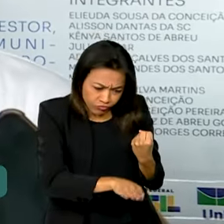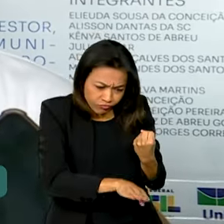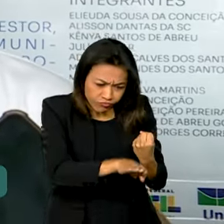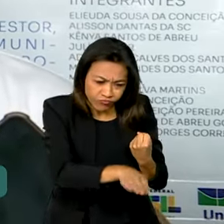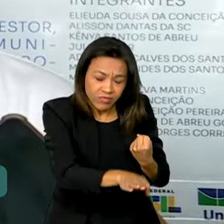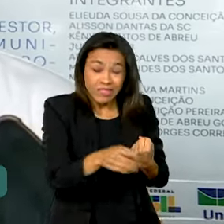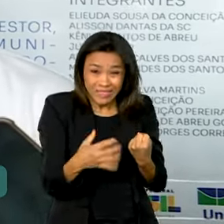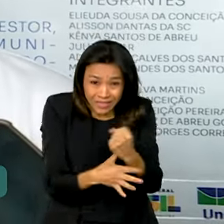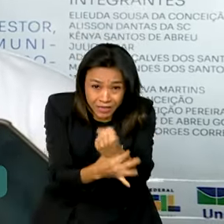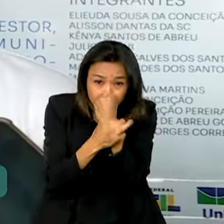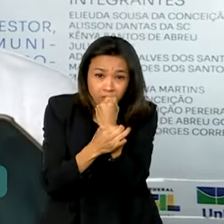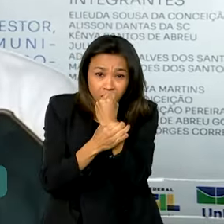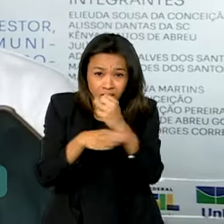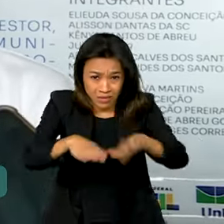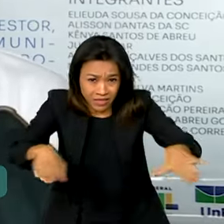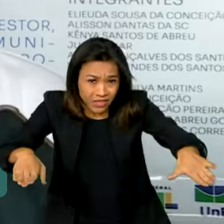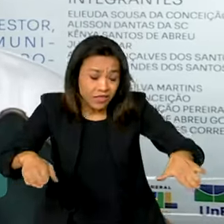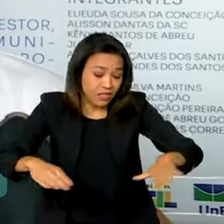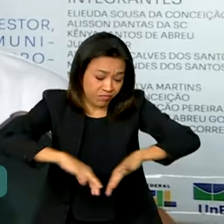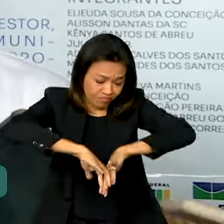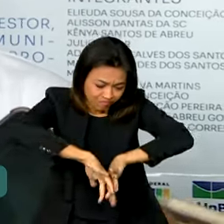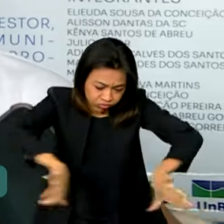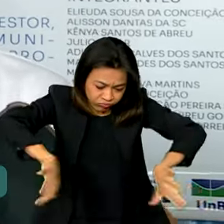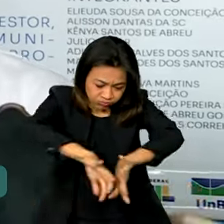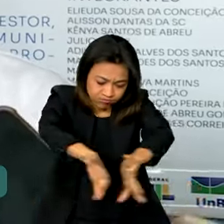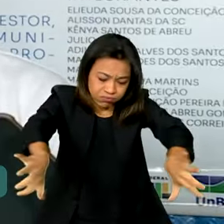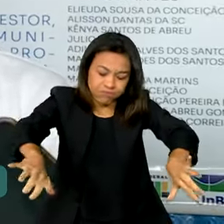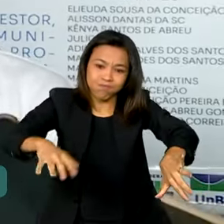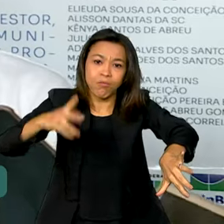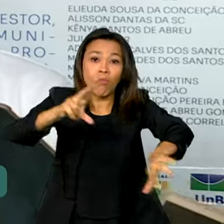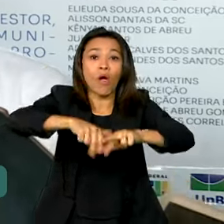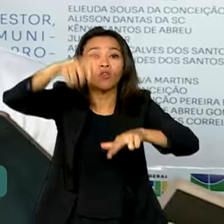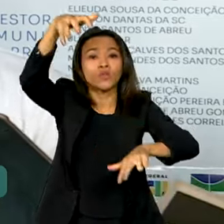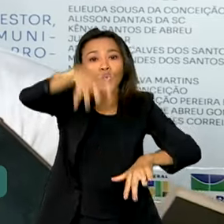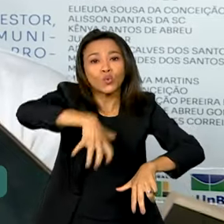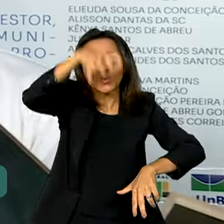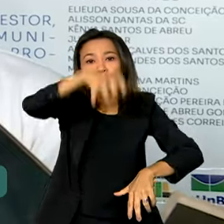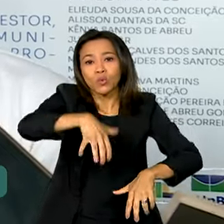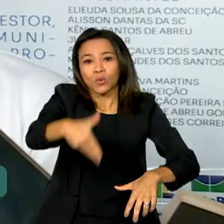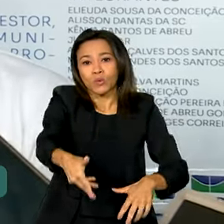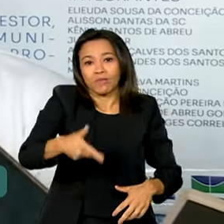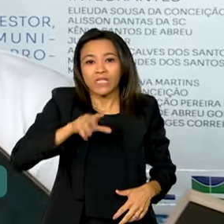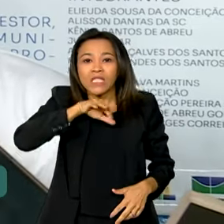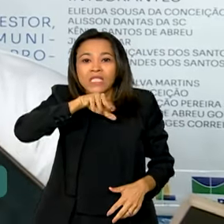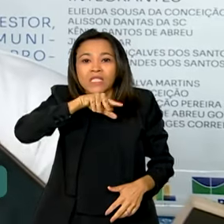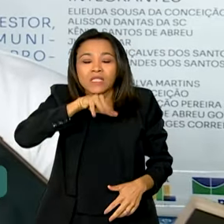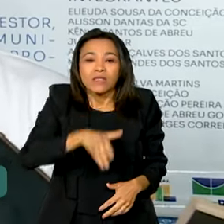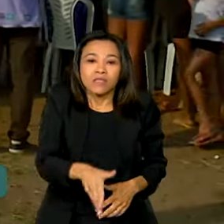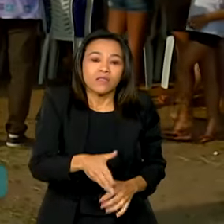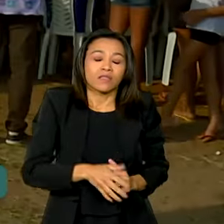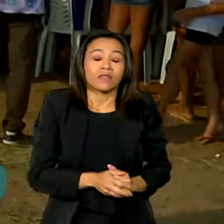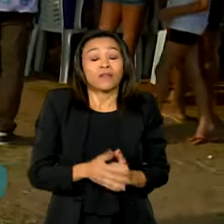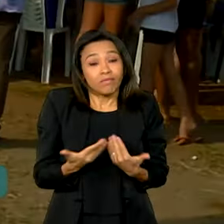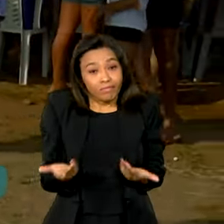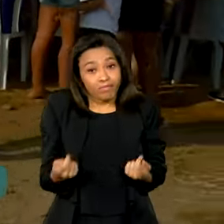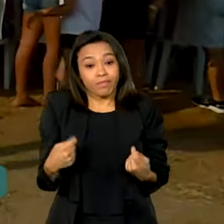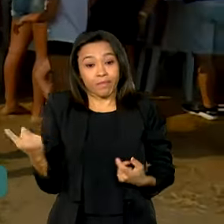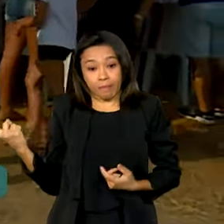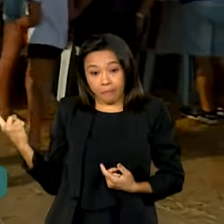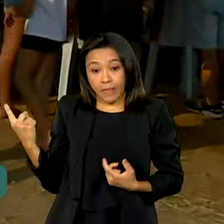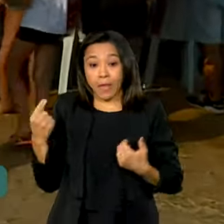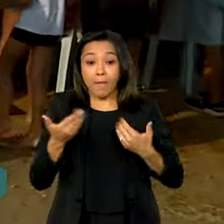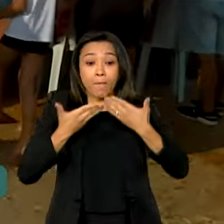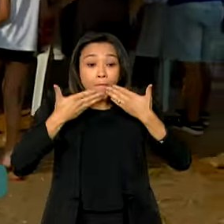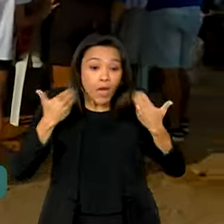segurança para as crianças, mesmo buraco que abre no meio do assentamento por conta da chuva, questão que precisa ser vista com carinho. Para melhorar as